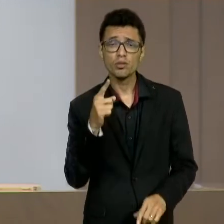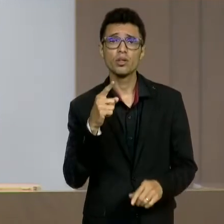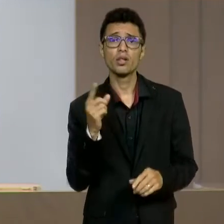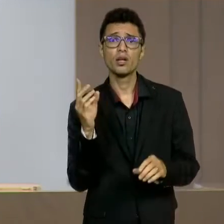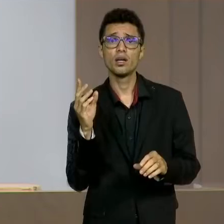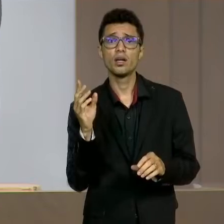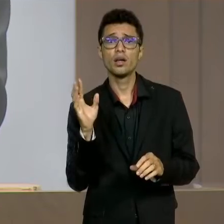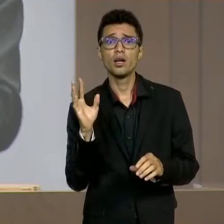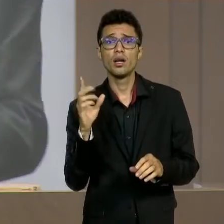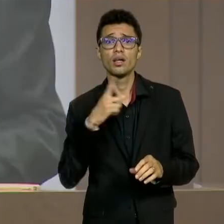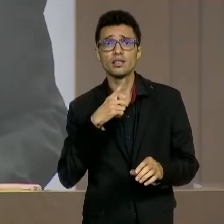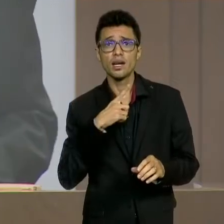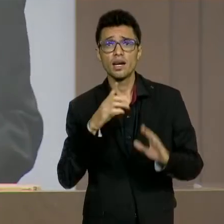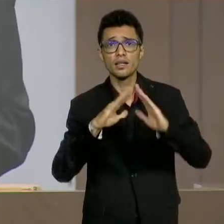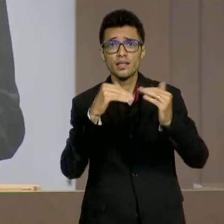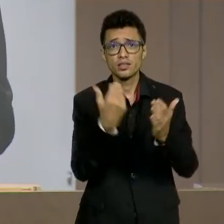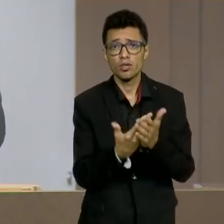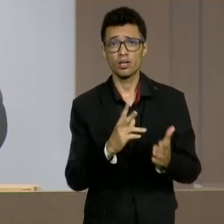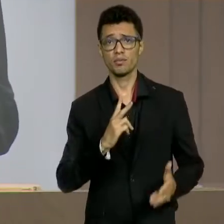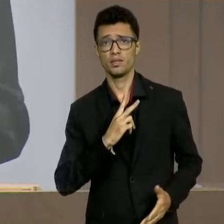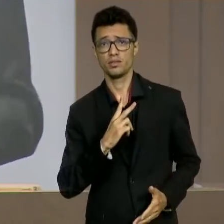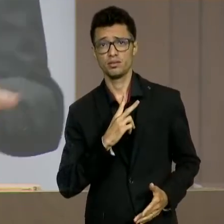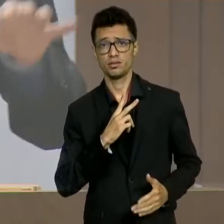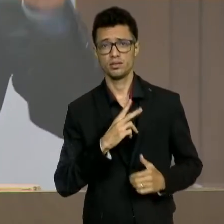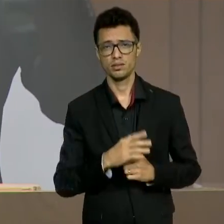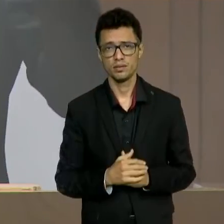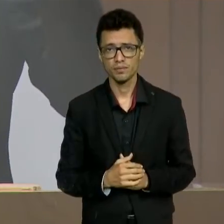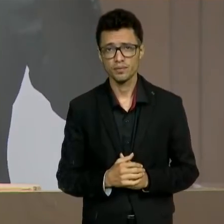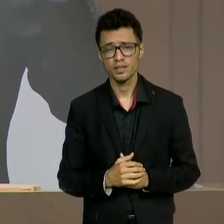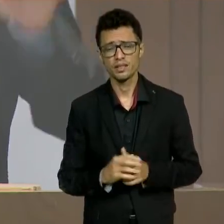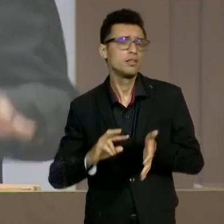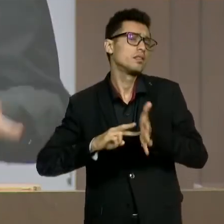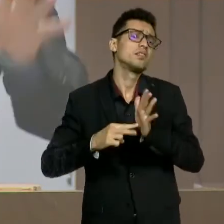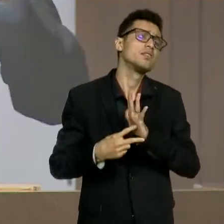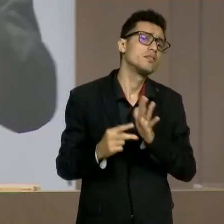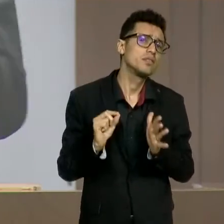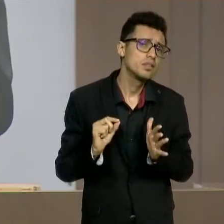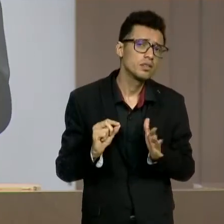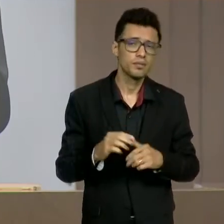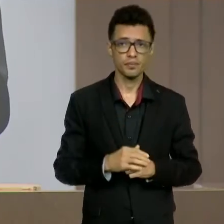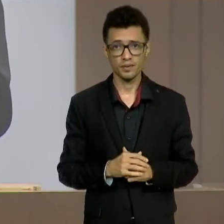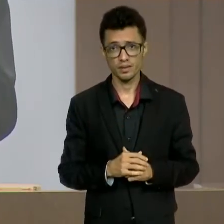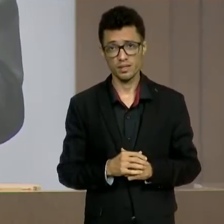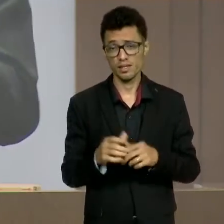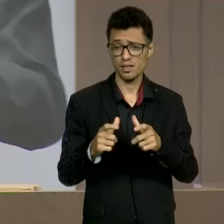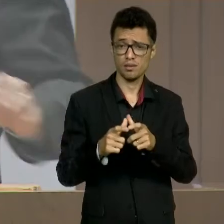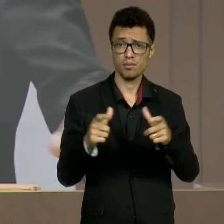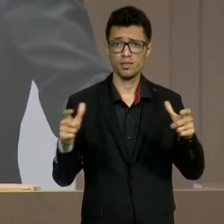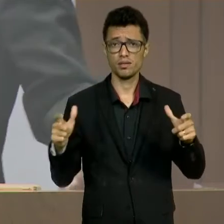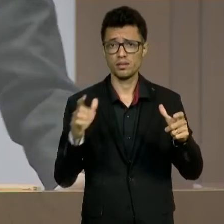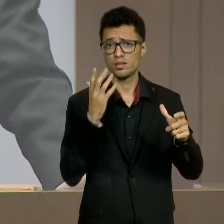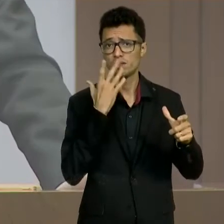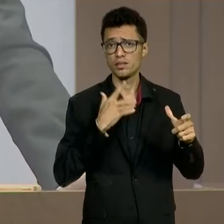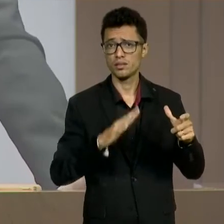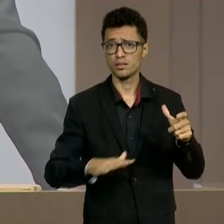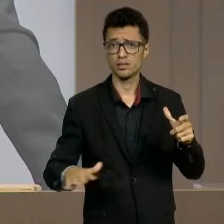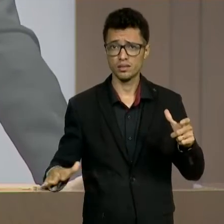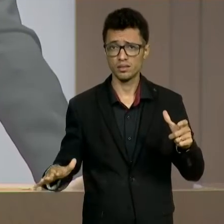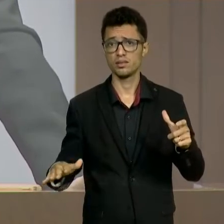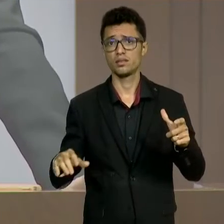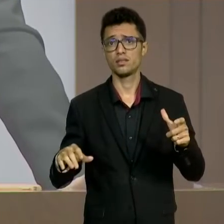Isso quer dizer que a maior parte das crianças da nossa capital,